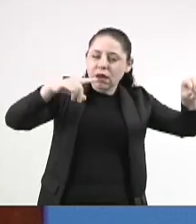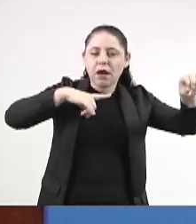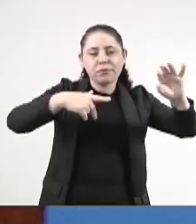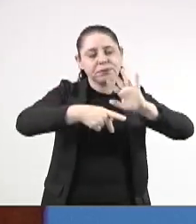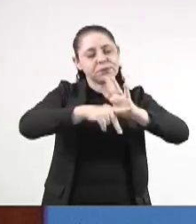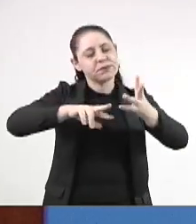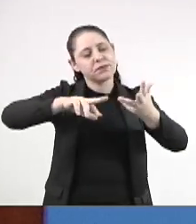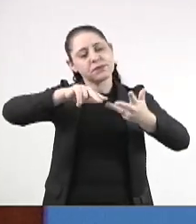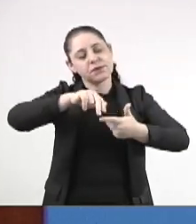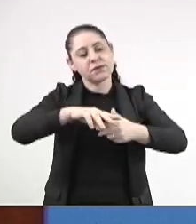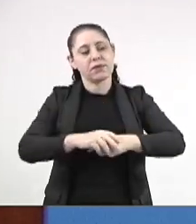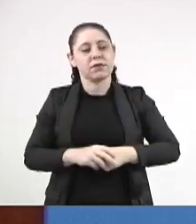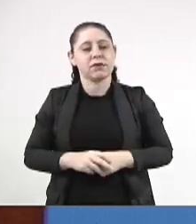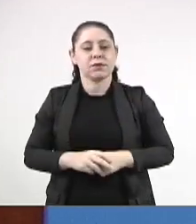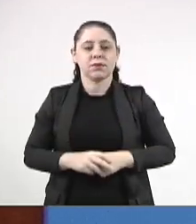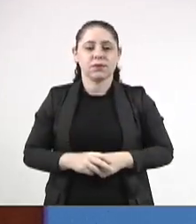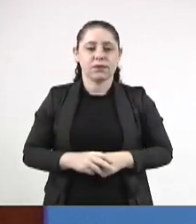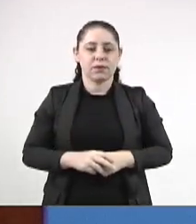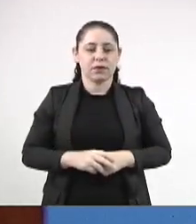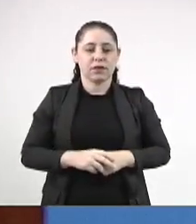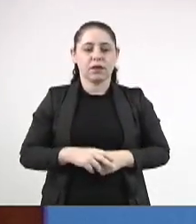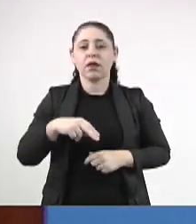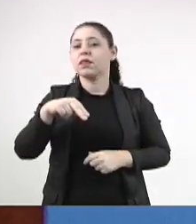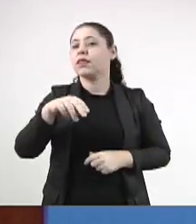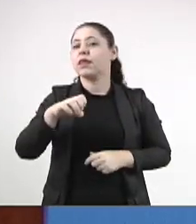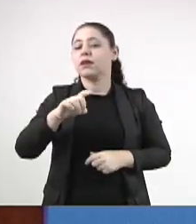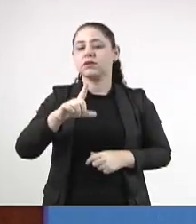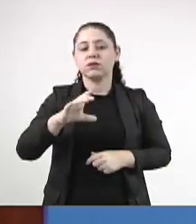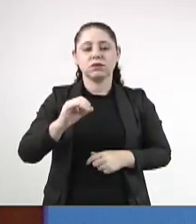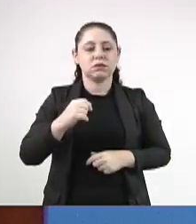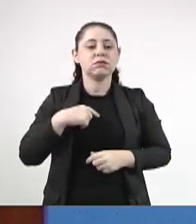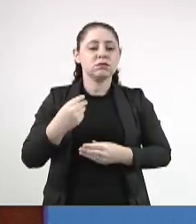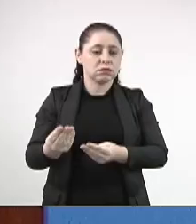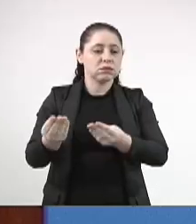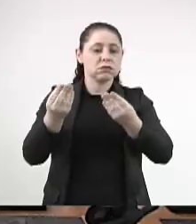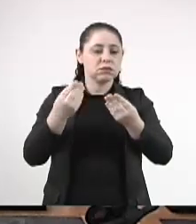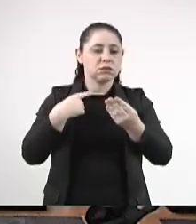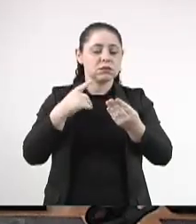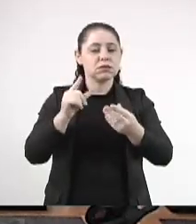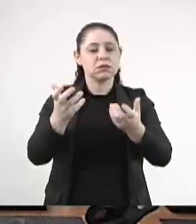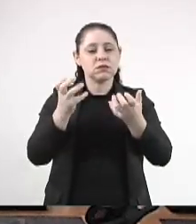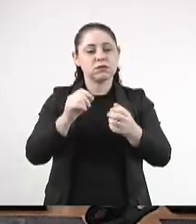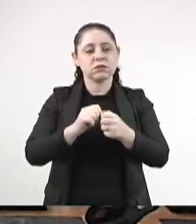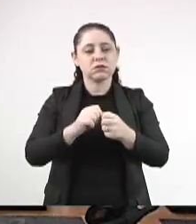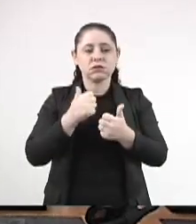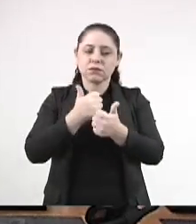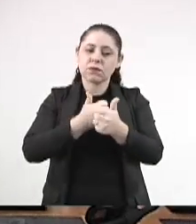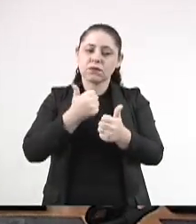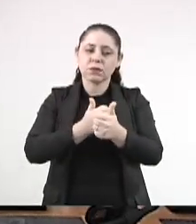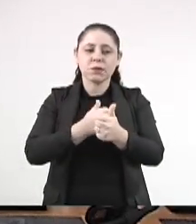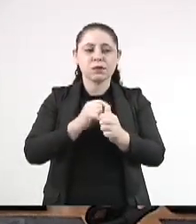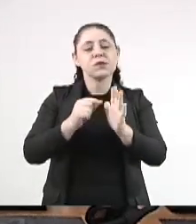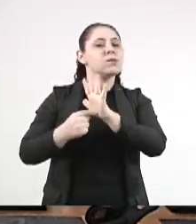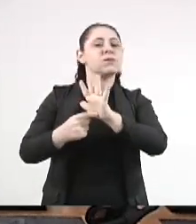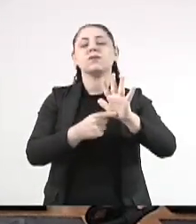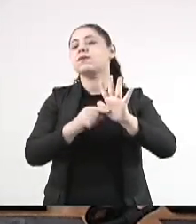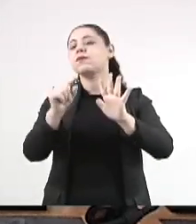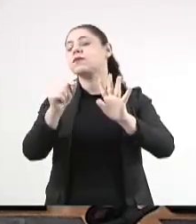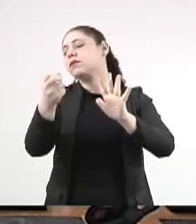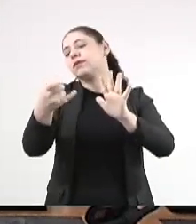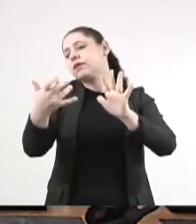Eu vou fazer um... Nélcia, pode trazer esse negócio aqui. Eu quero tentar ser didático para